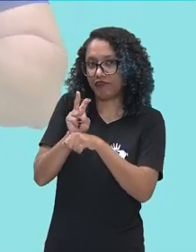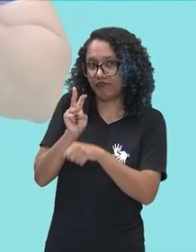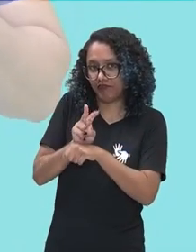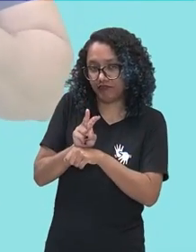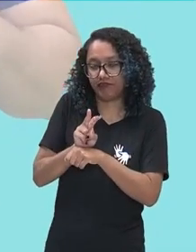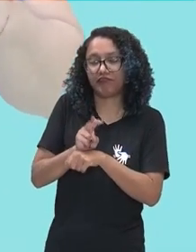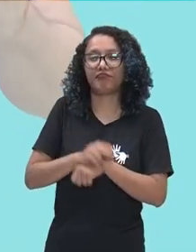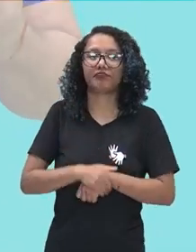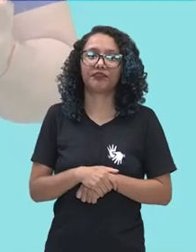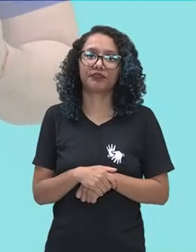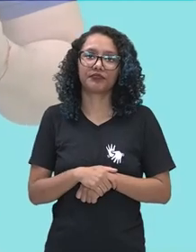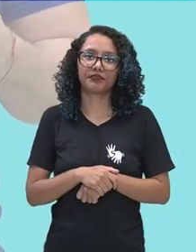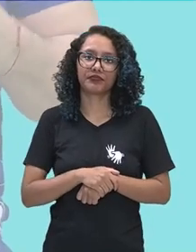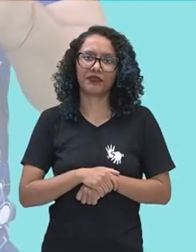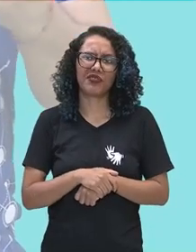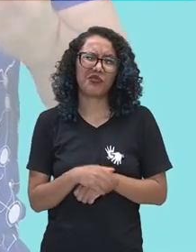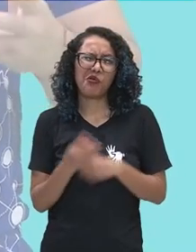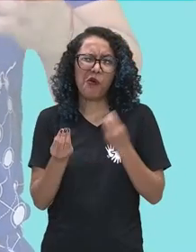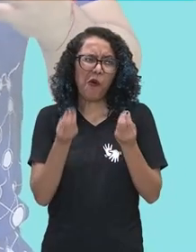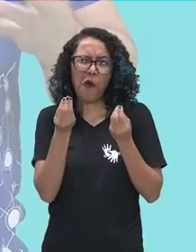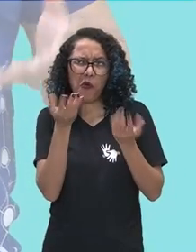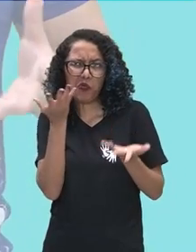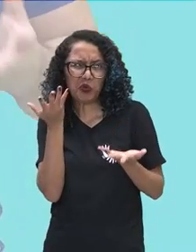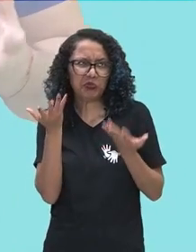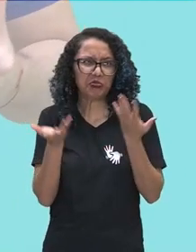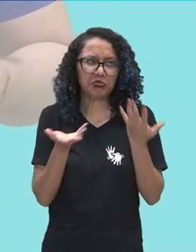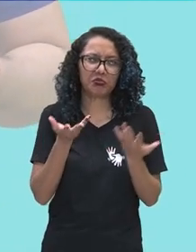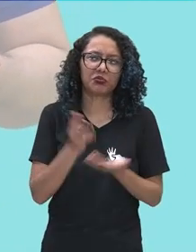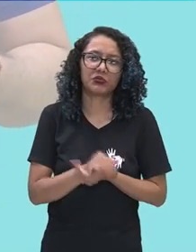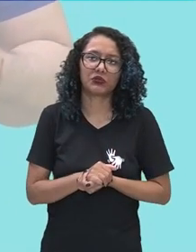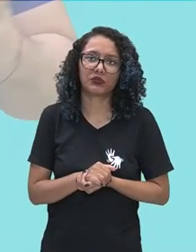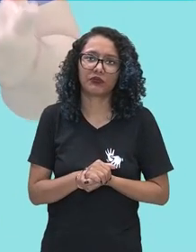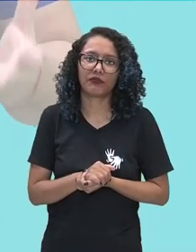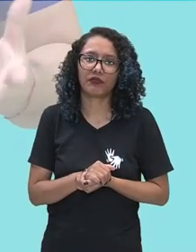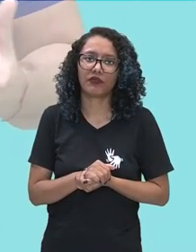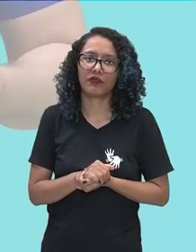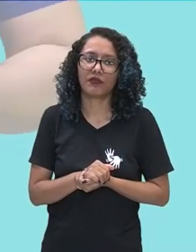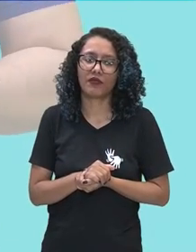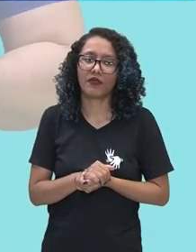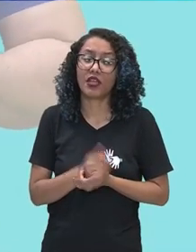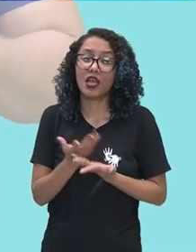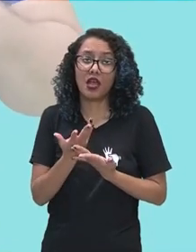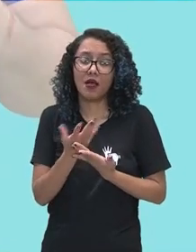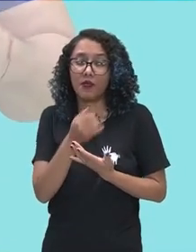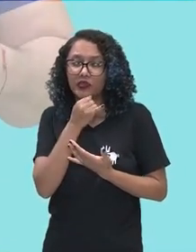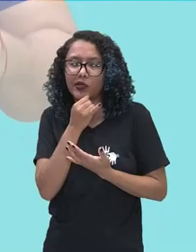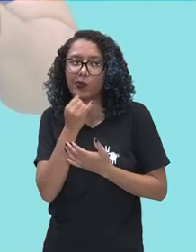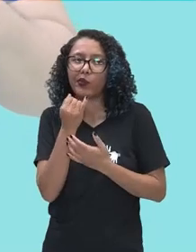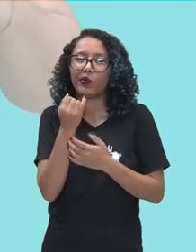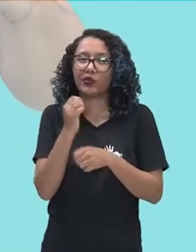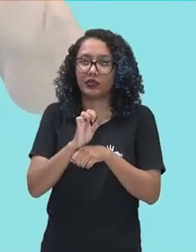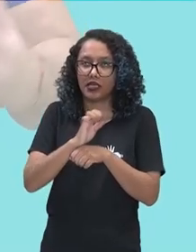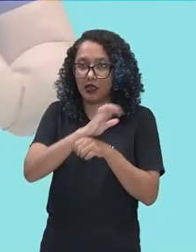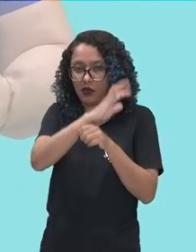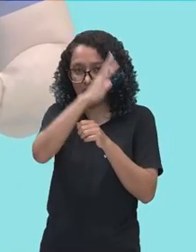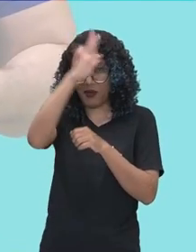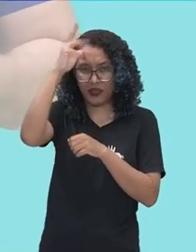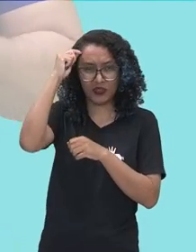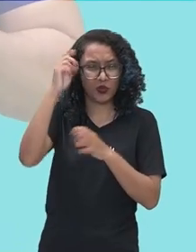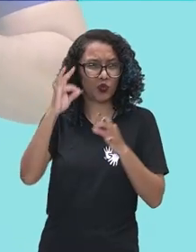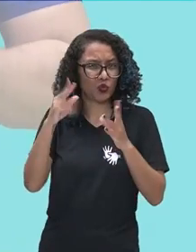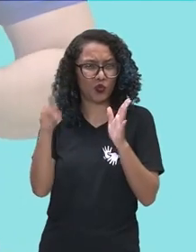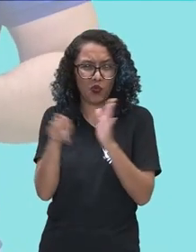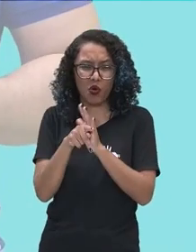inglesa, como assim a preservação cultural, né? O nosso estado, Amazônia, ou o Amazonas, na Amazônia, é tudo regional?